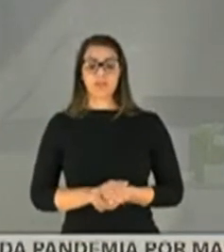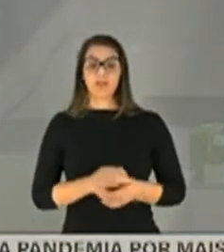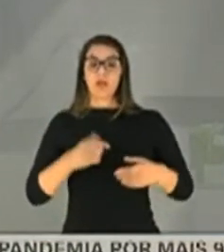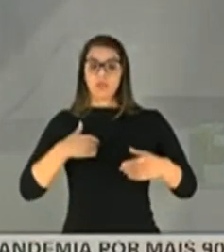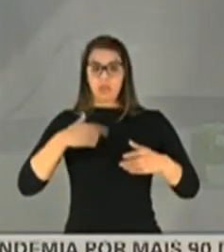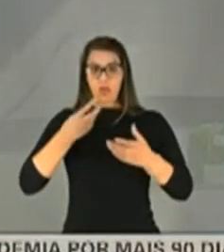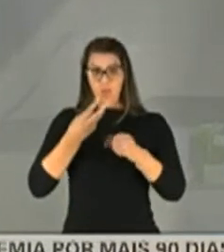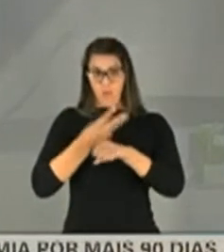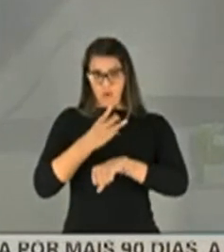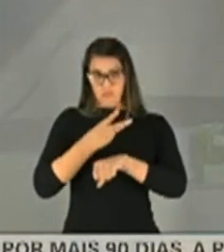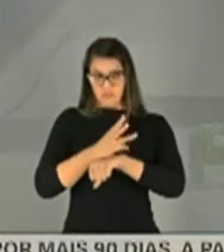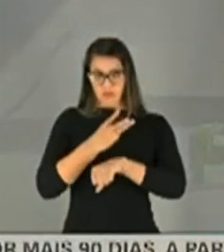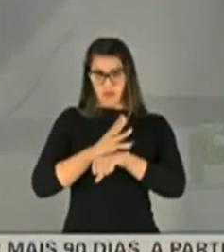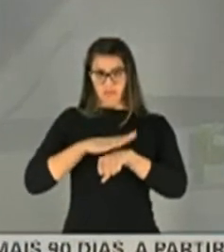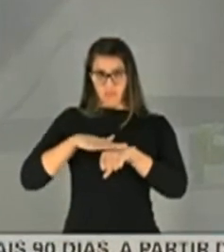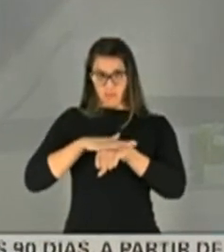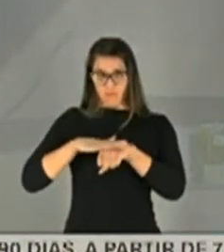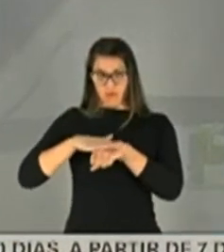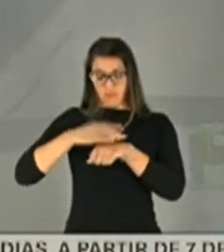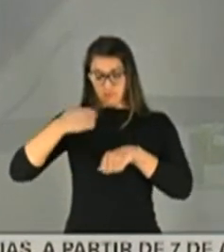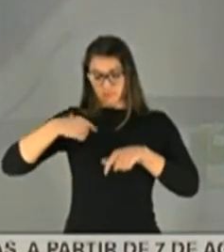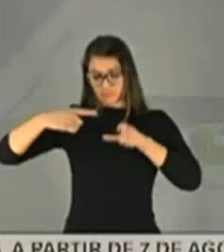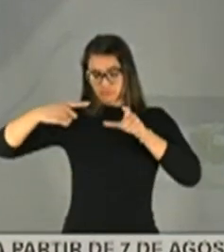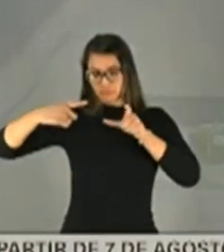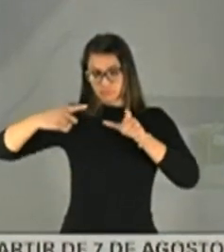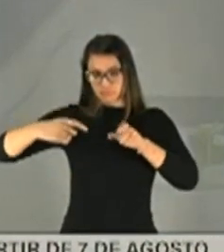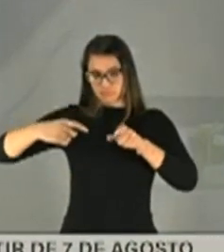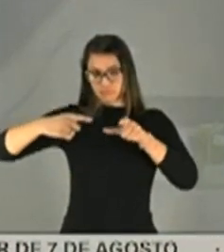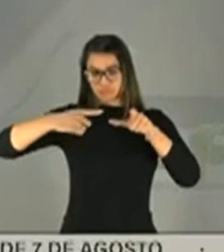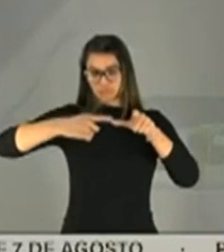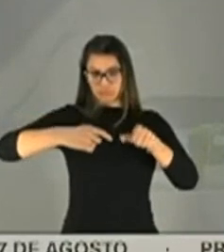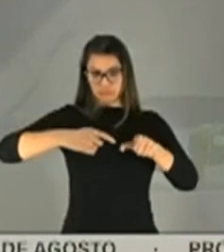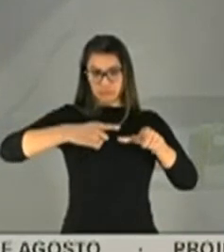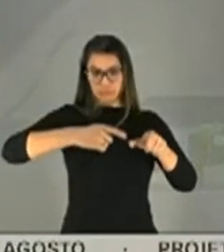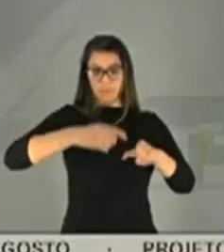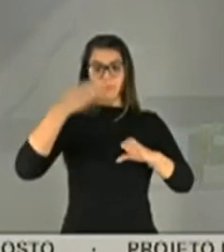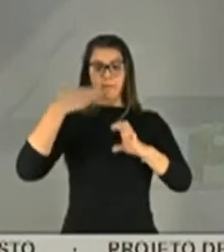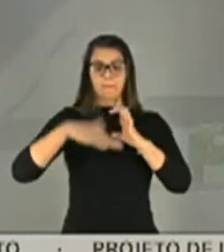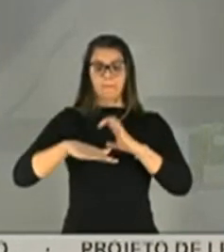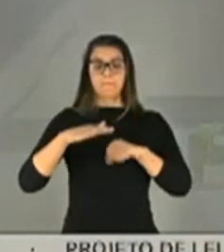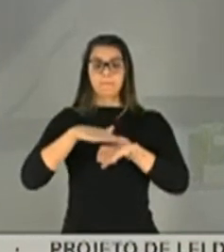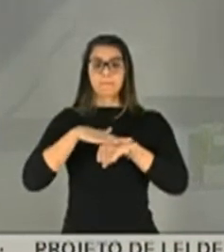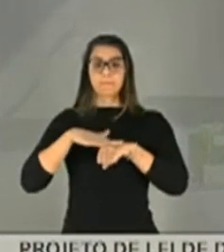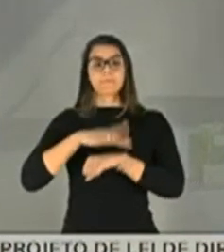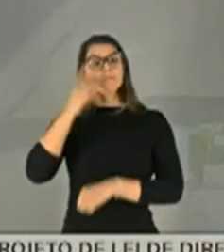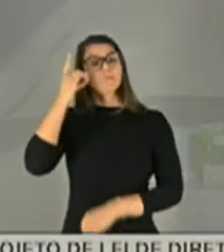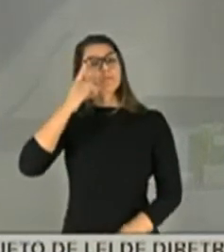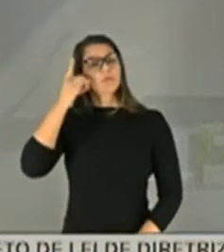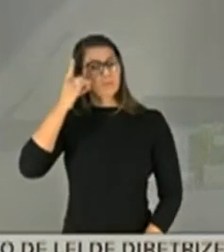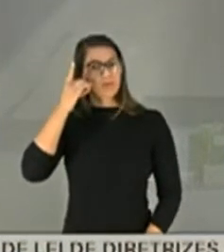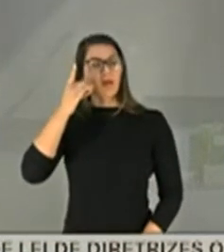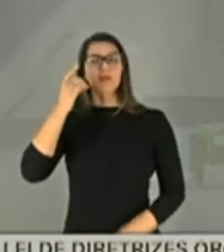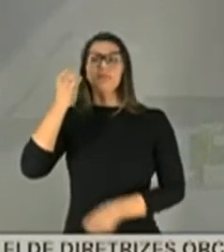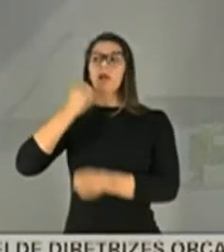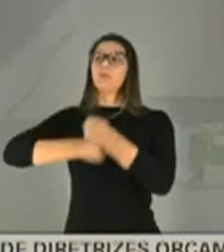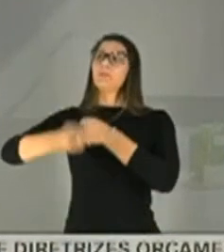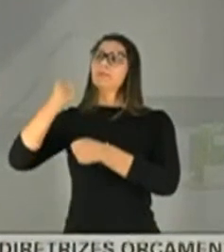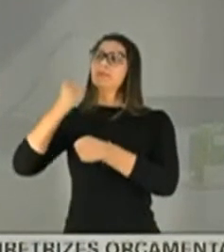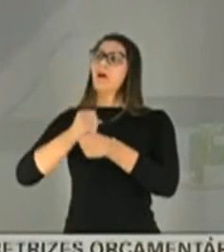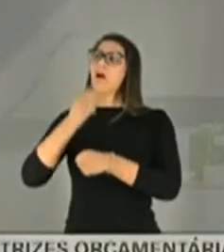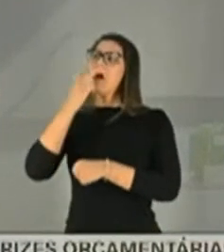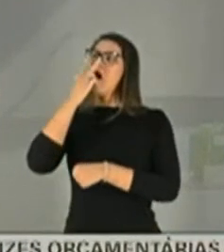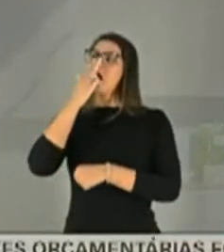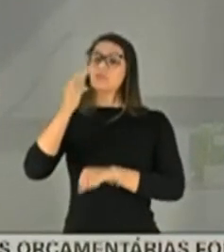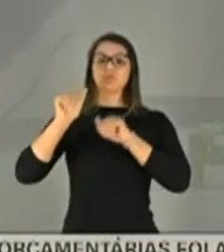disponibilizei a essa casa, com as minhas conversas com o deputado no ano passado, acredito que em setembro,